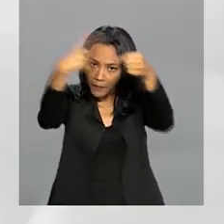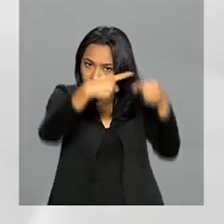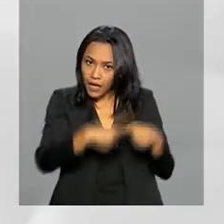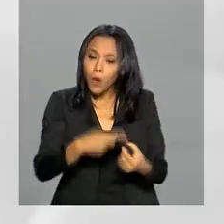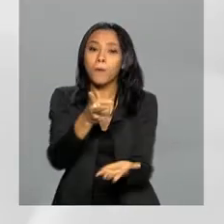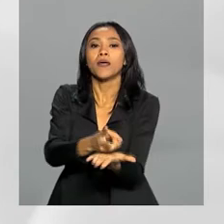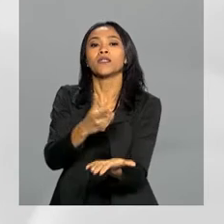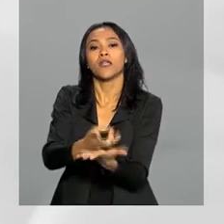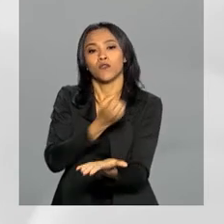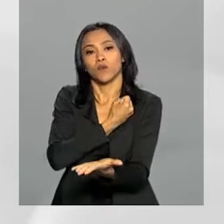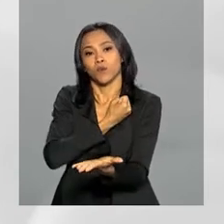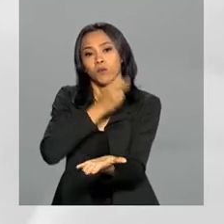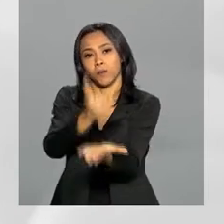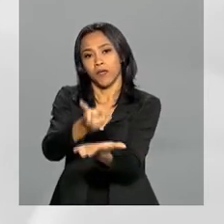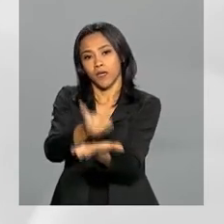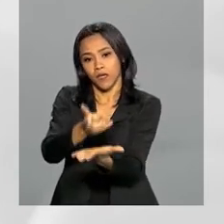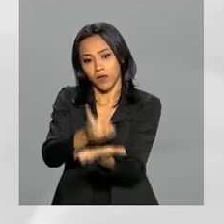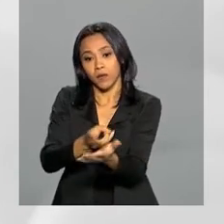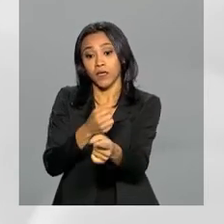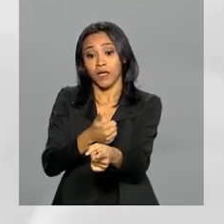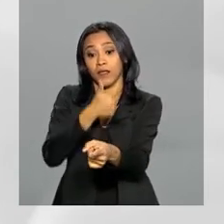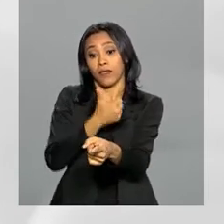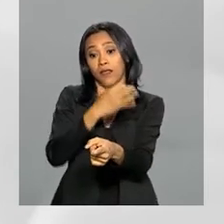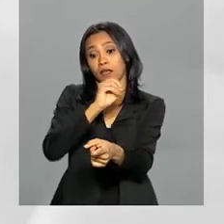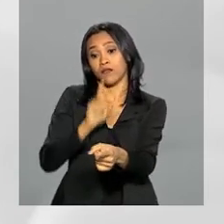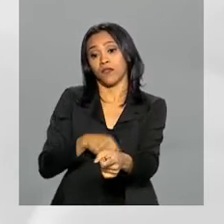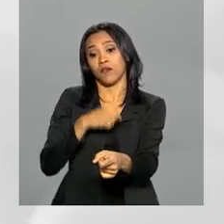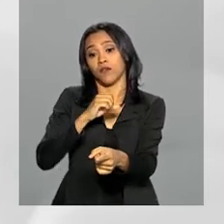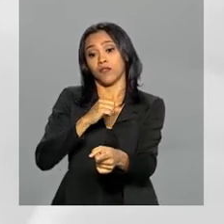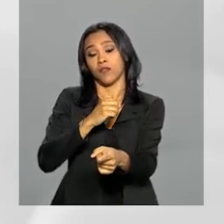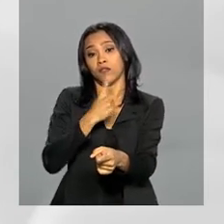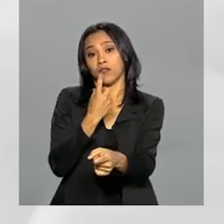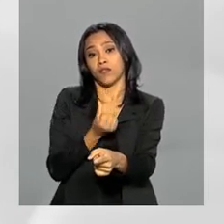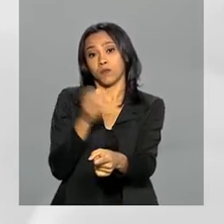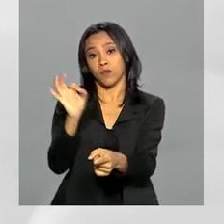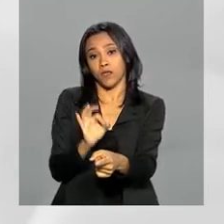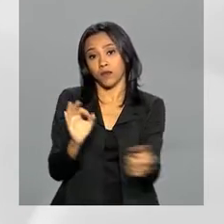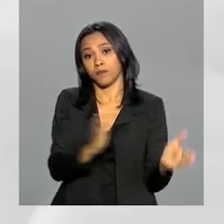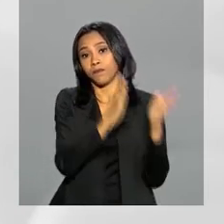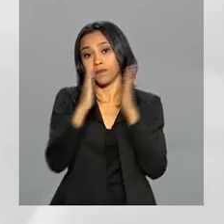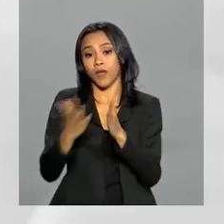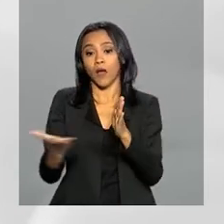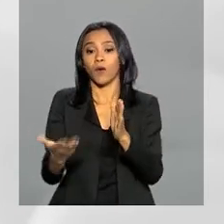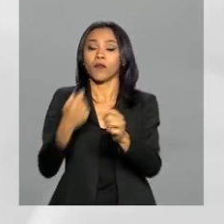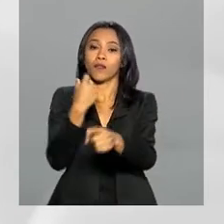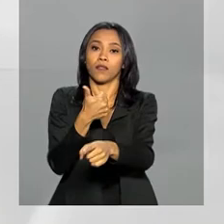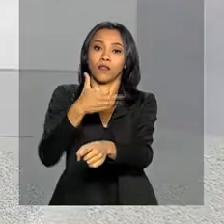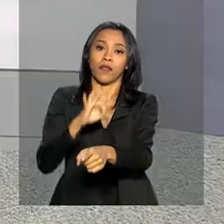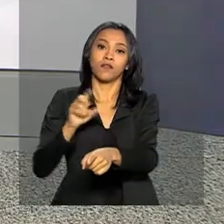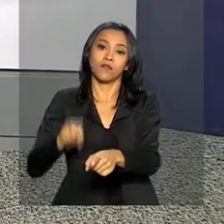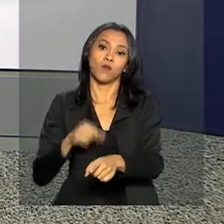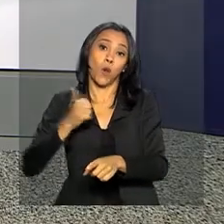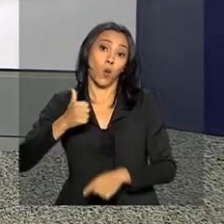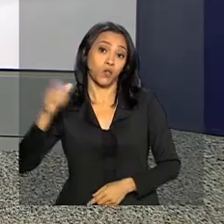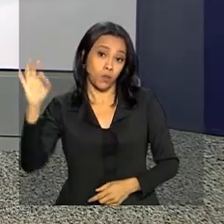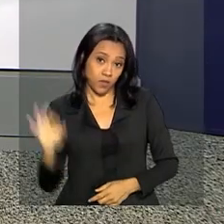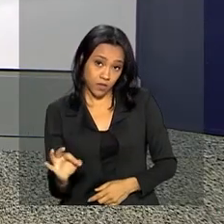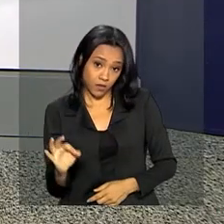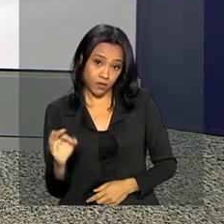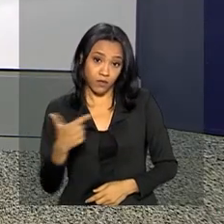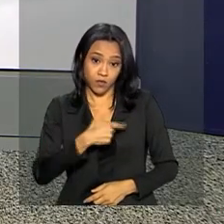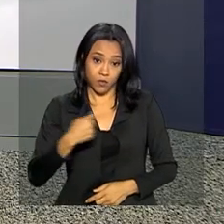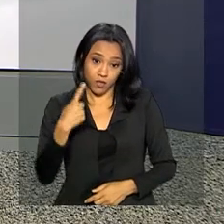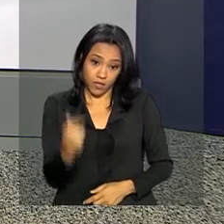praticamente a mesma. Passou de 10,16% em 2016 para 10,11% em